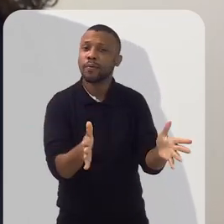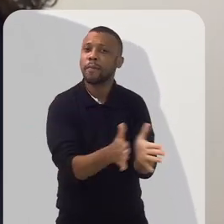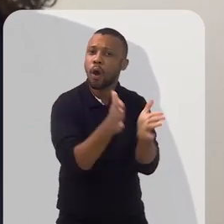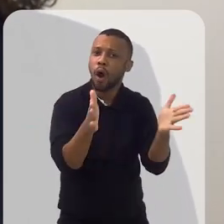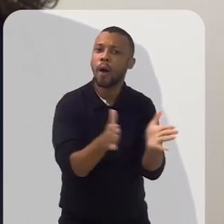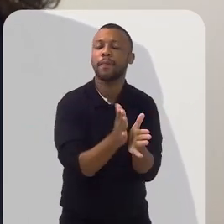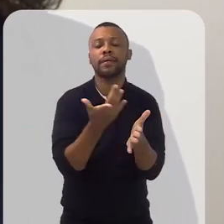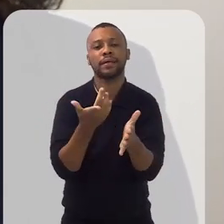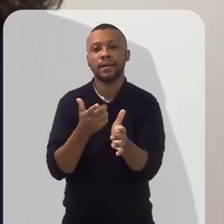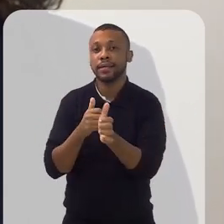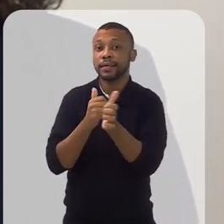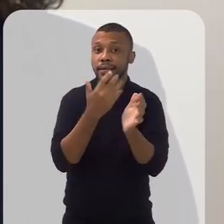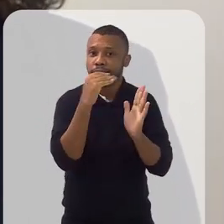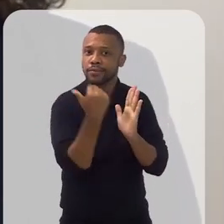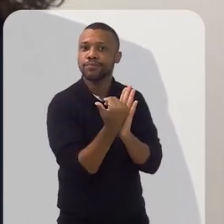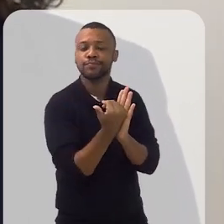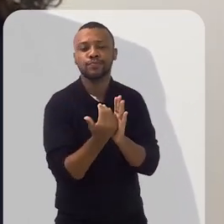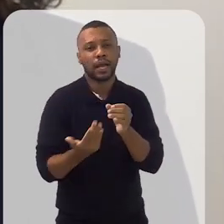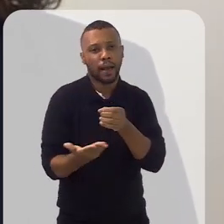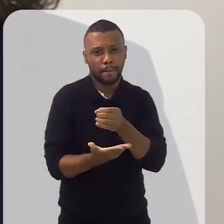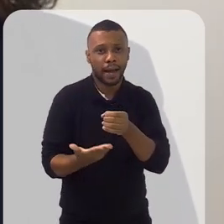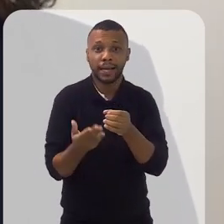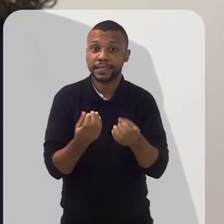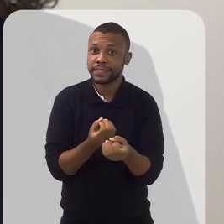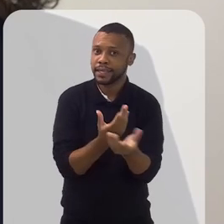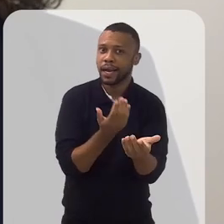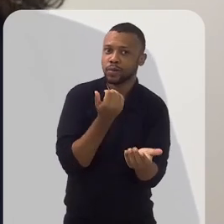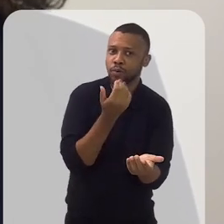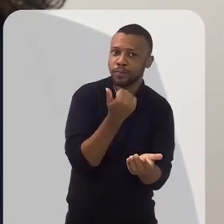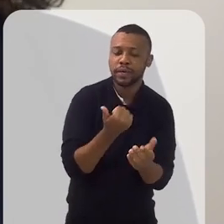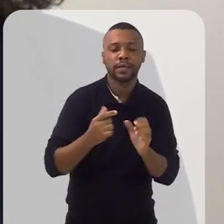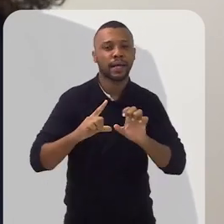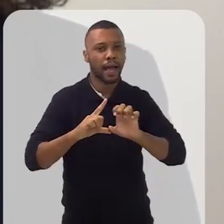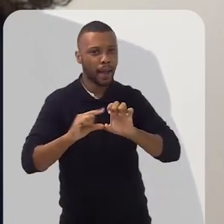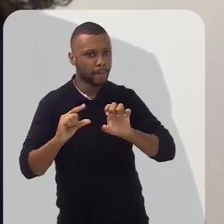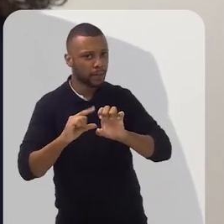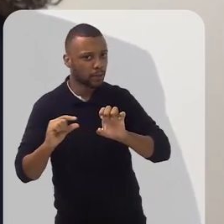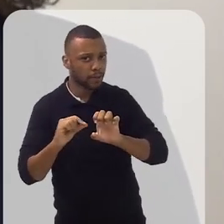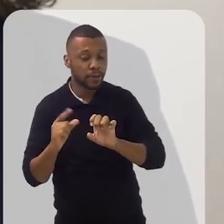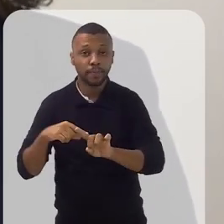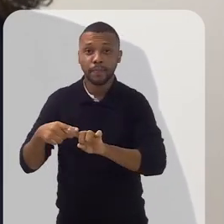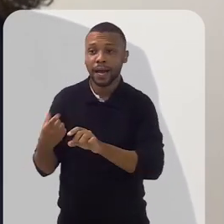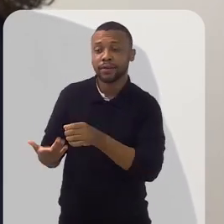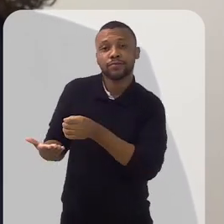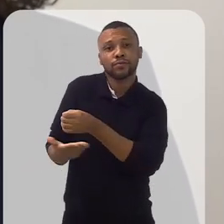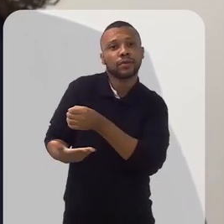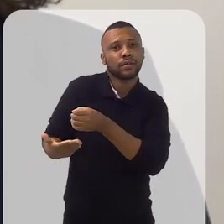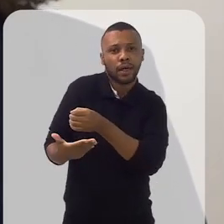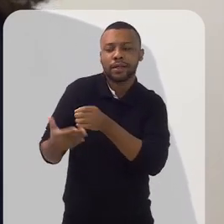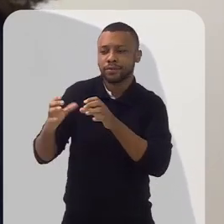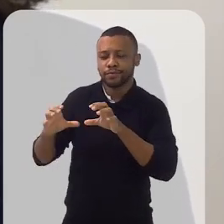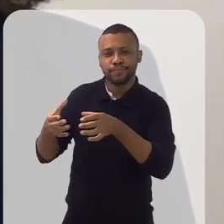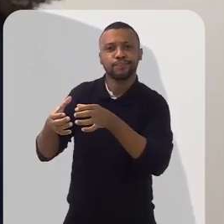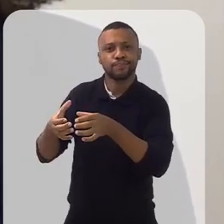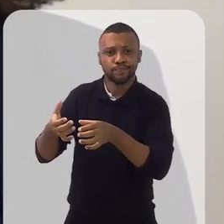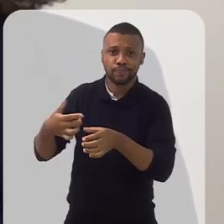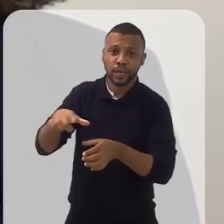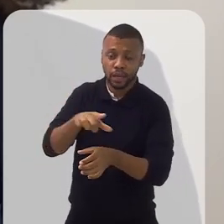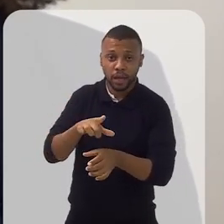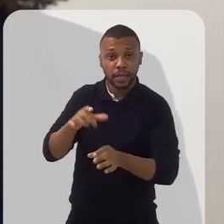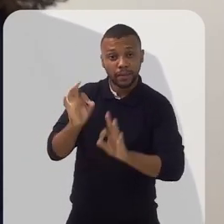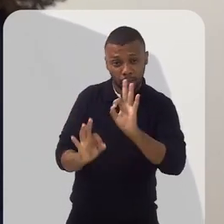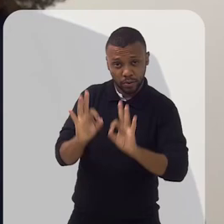social. Baseado no tripé Entrega de Comidas, Empreendedorismo e Fortalecimento de Bases Comunitárias, essa iniciativa